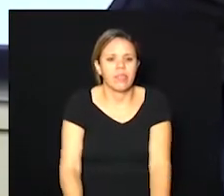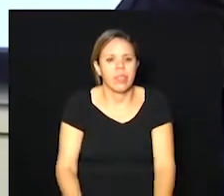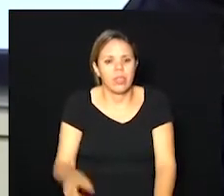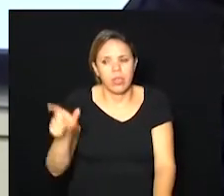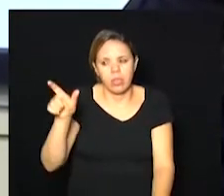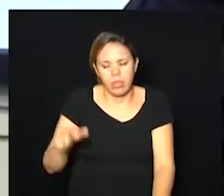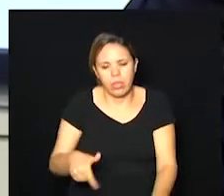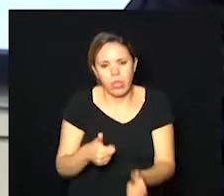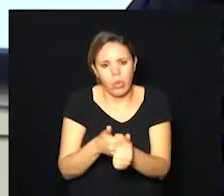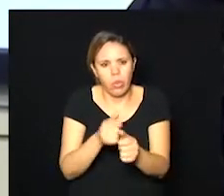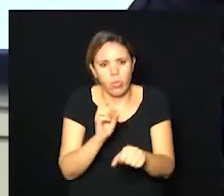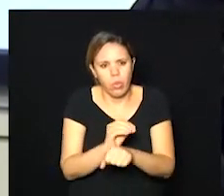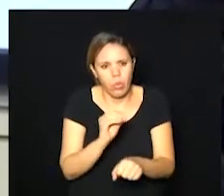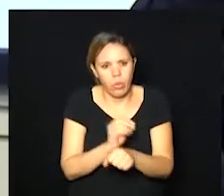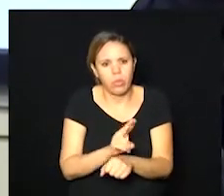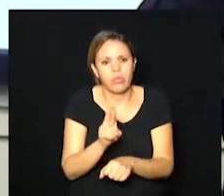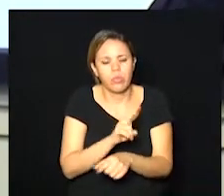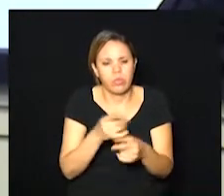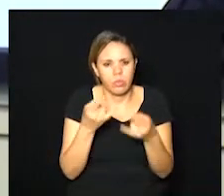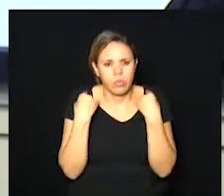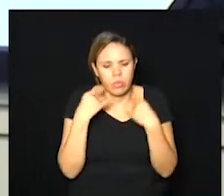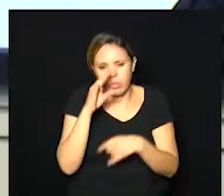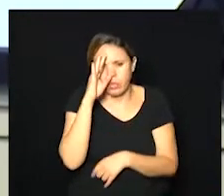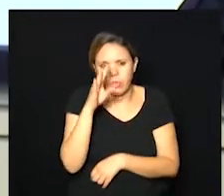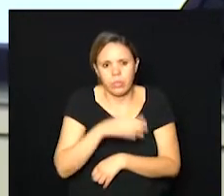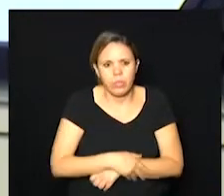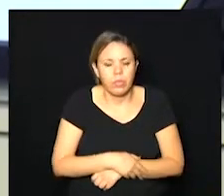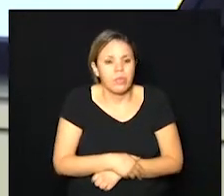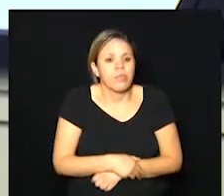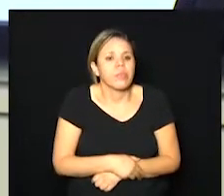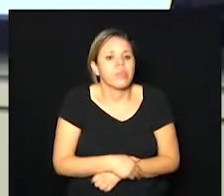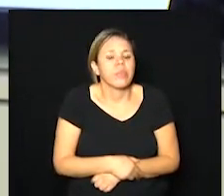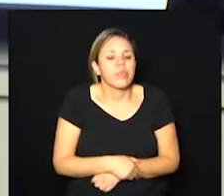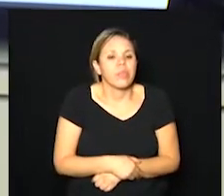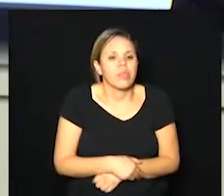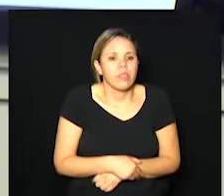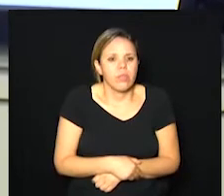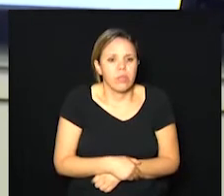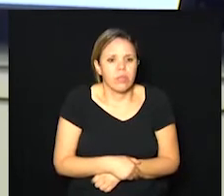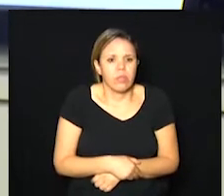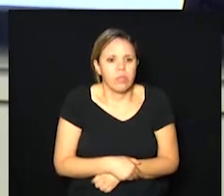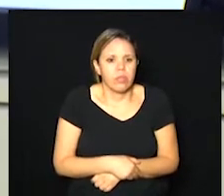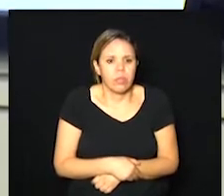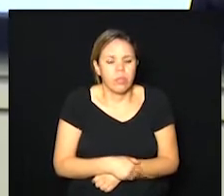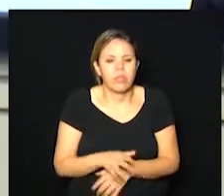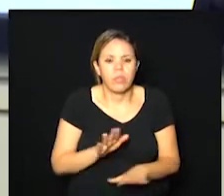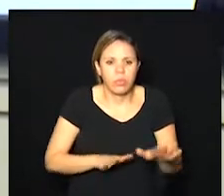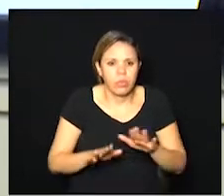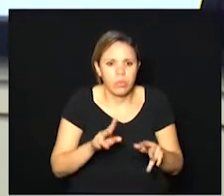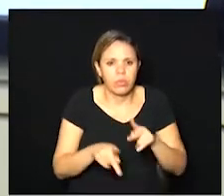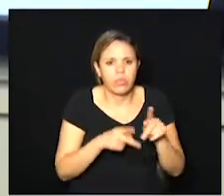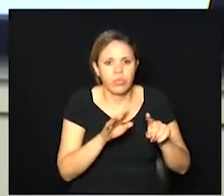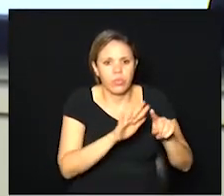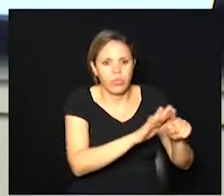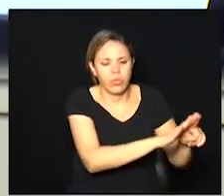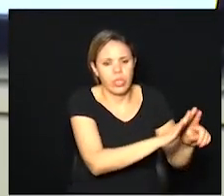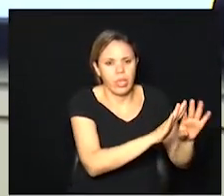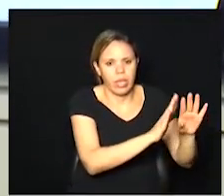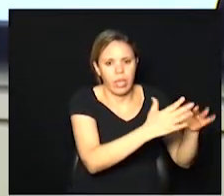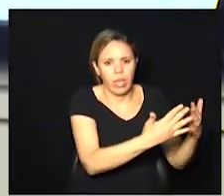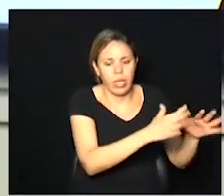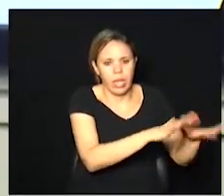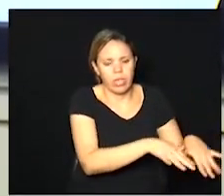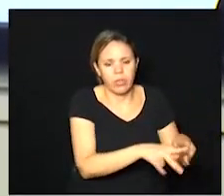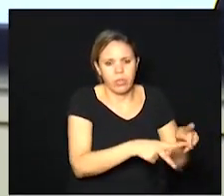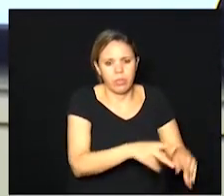também deve usar máscara isso principalmente no cuidado com os idosos e deve haver mais cuidados com isolamento social seguinte